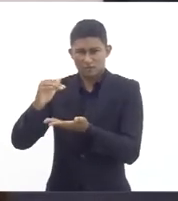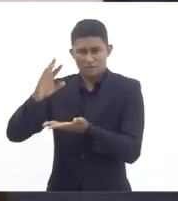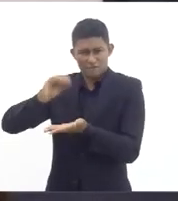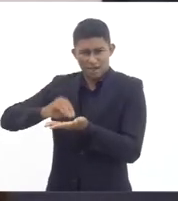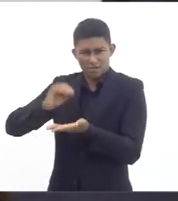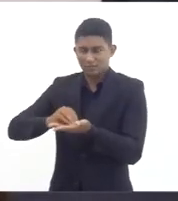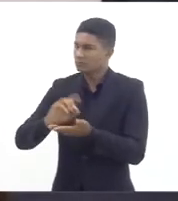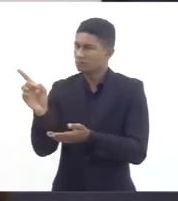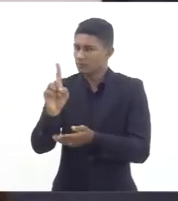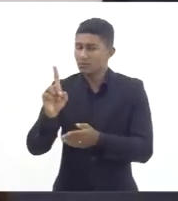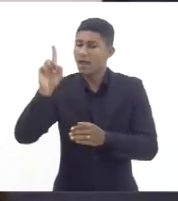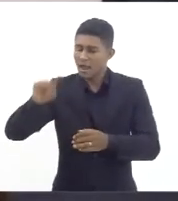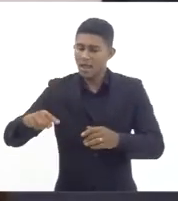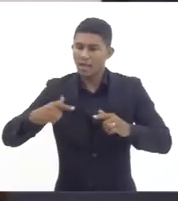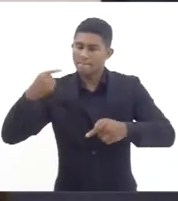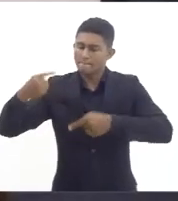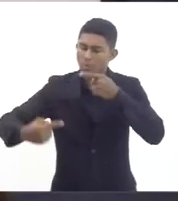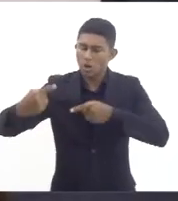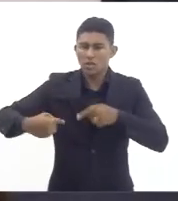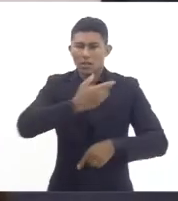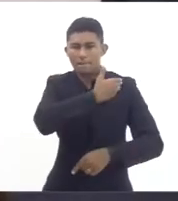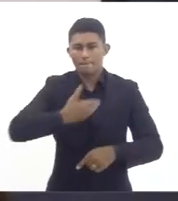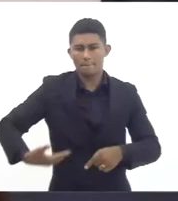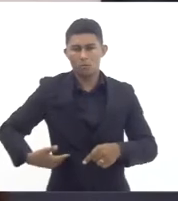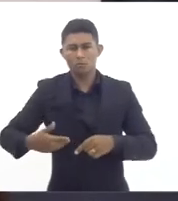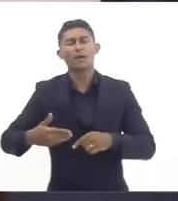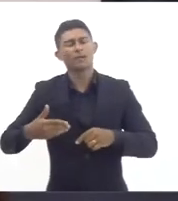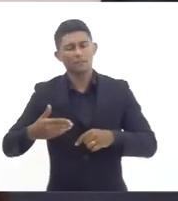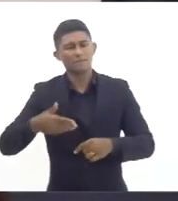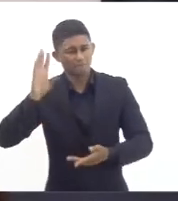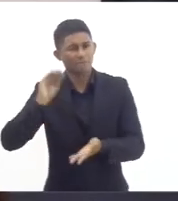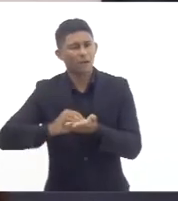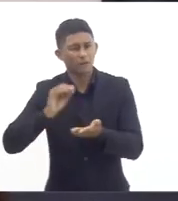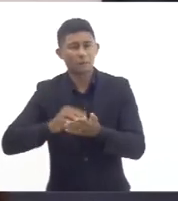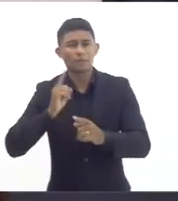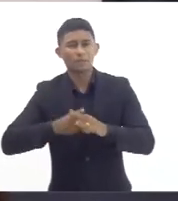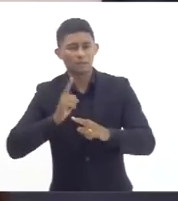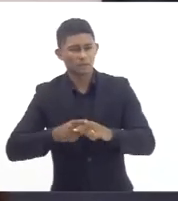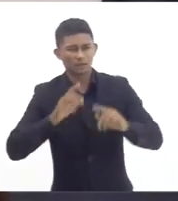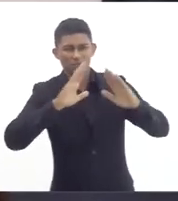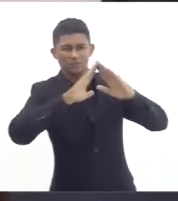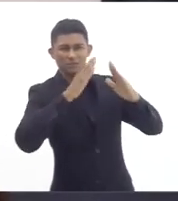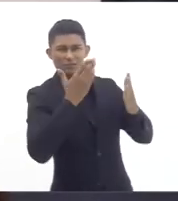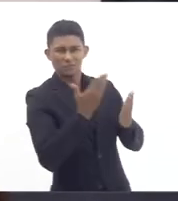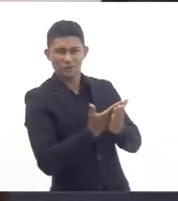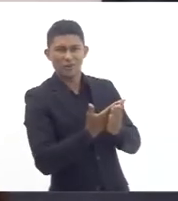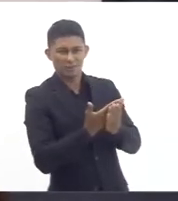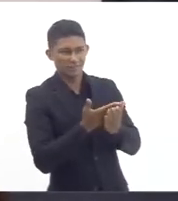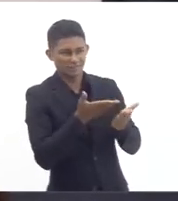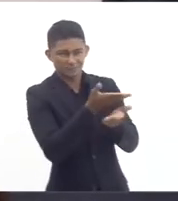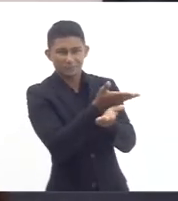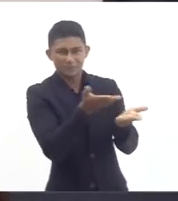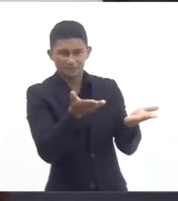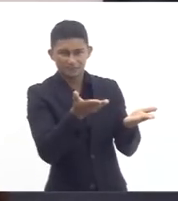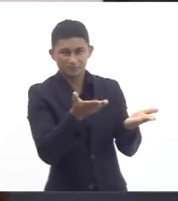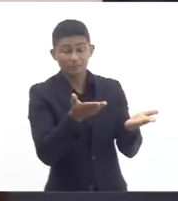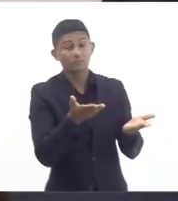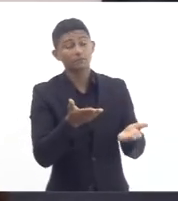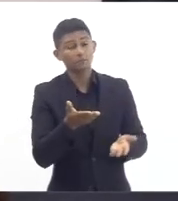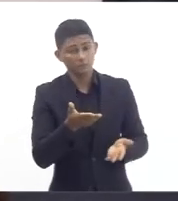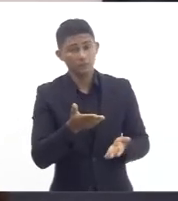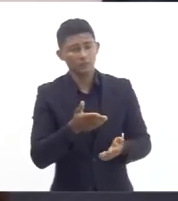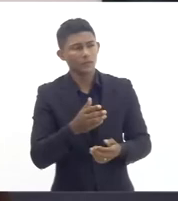porque as escolas estão recebendo mais de 30 mil ecoescolas que são só 50